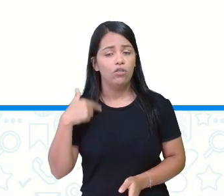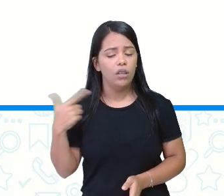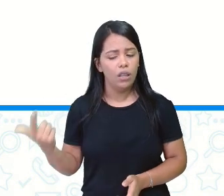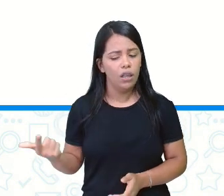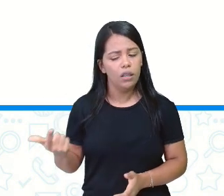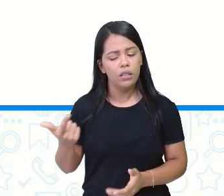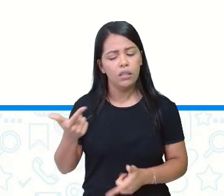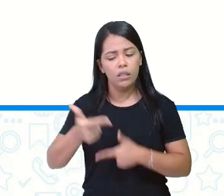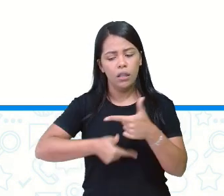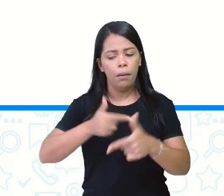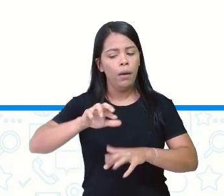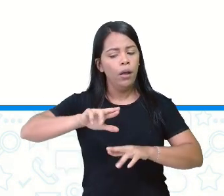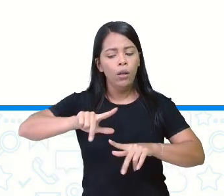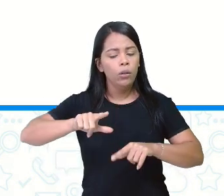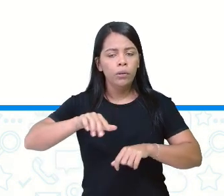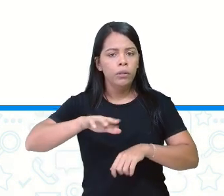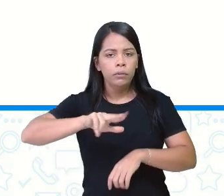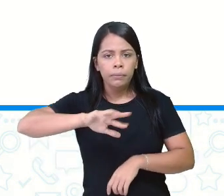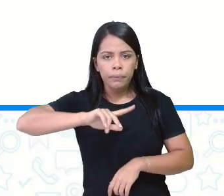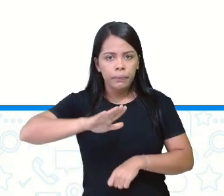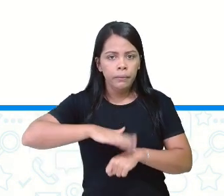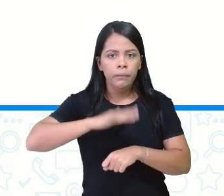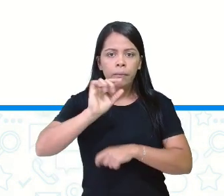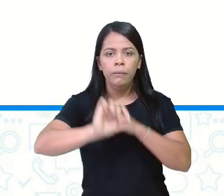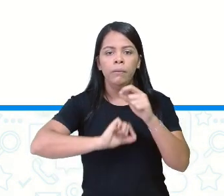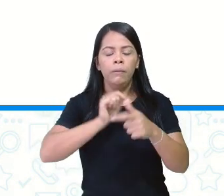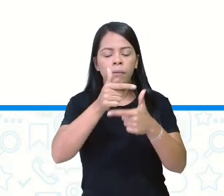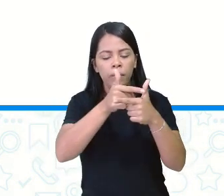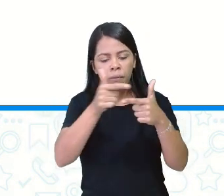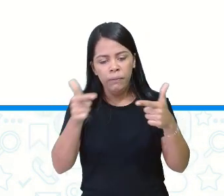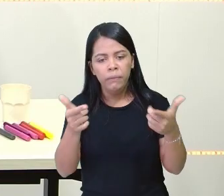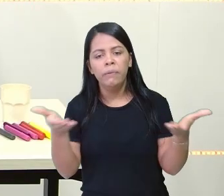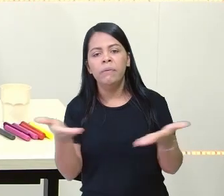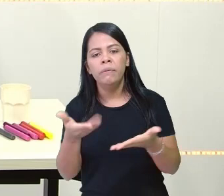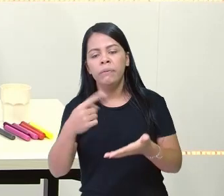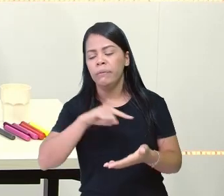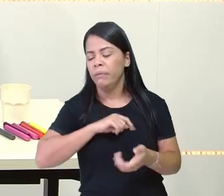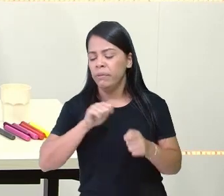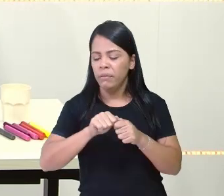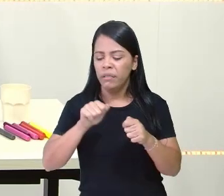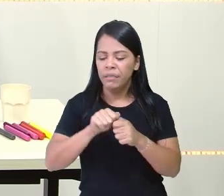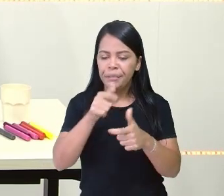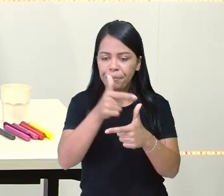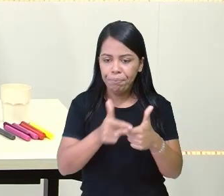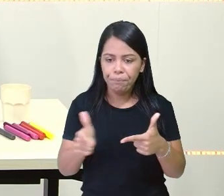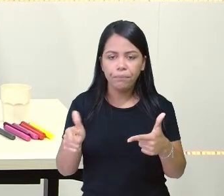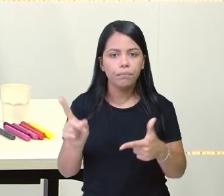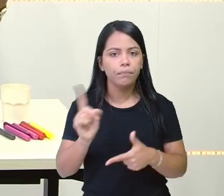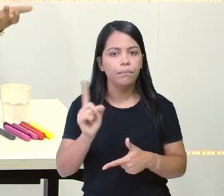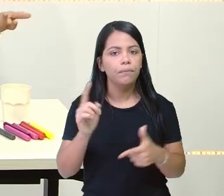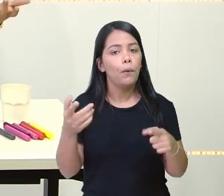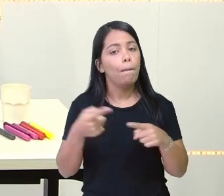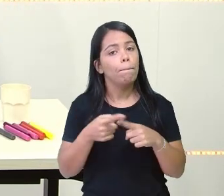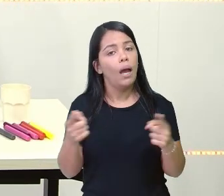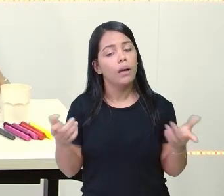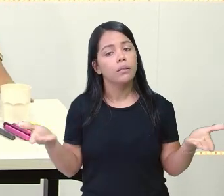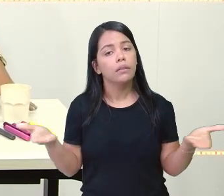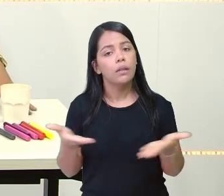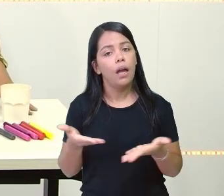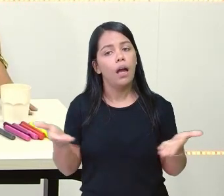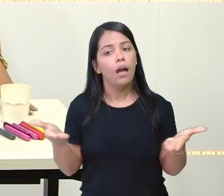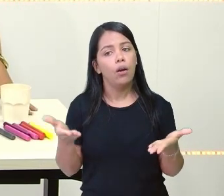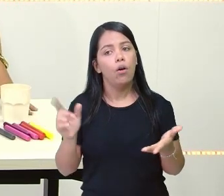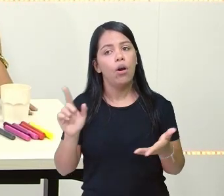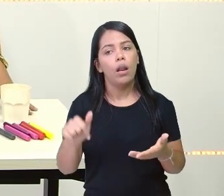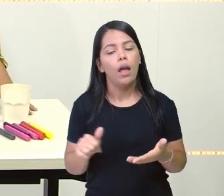repartição. A gente não tá trabalhando agora repartição, mas enquanto uma divisão, enquanto